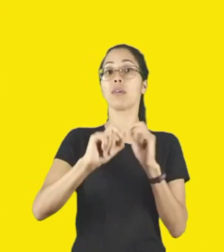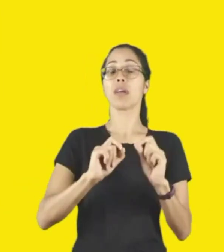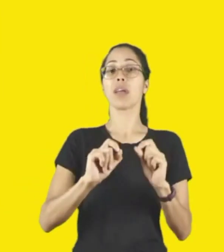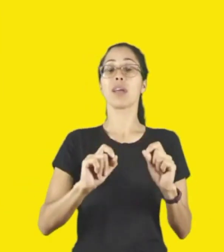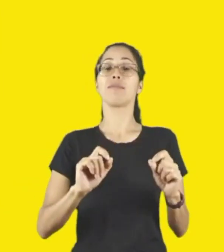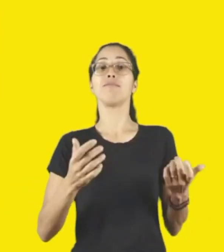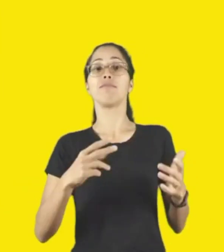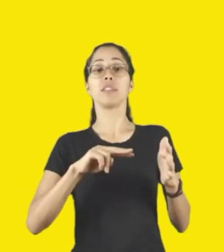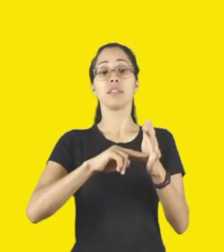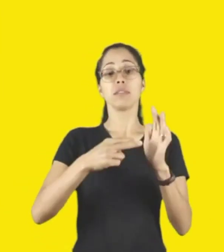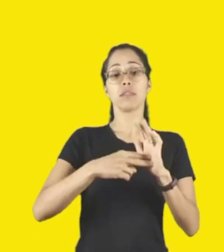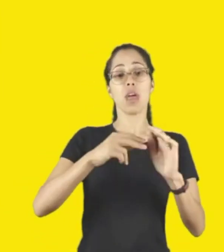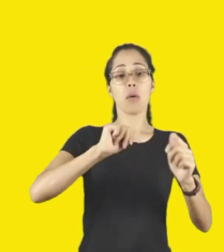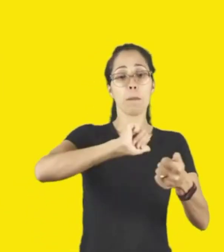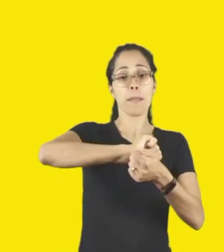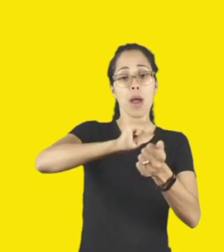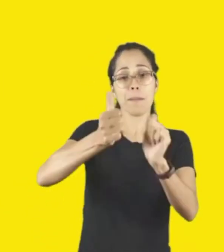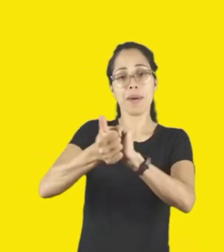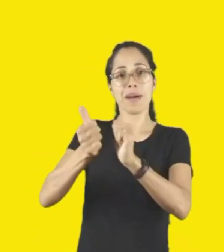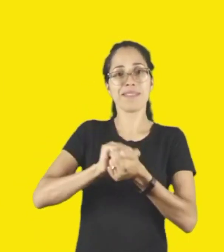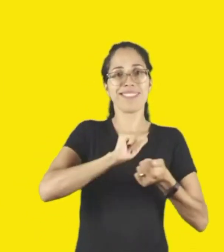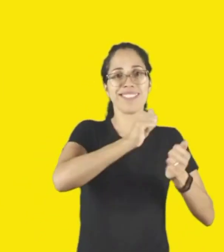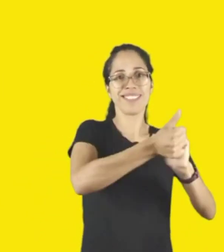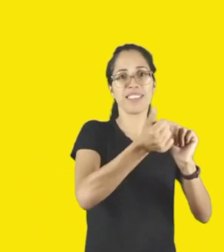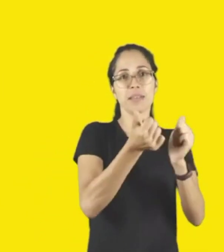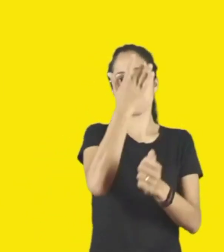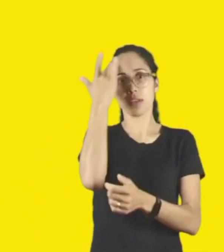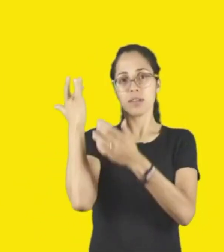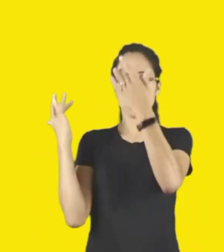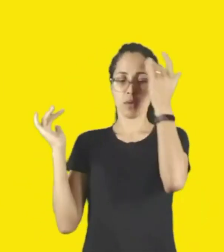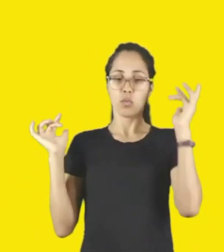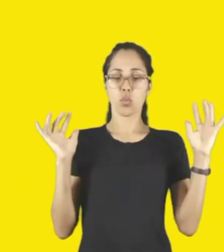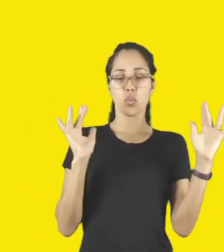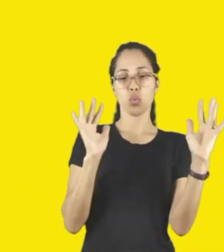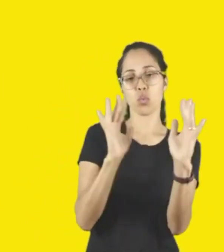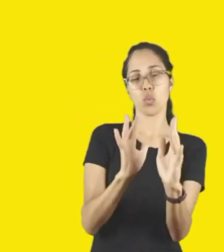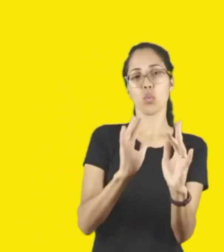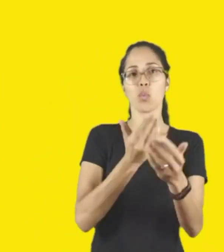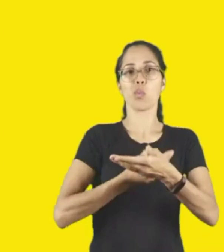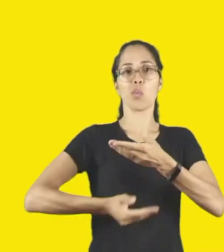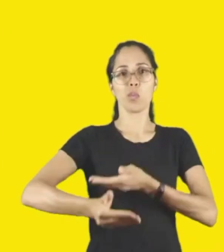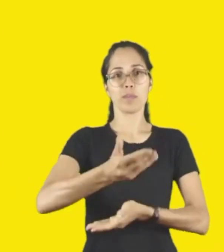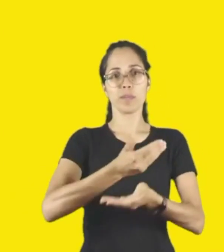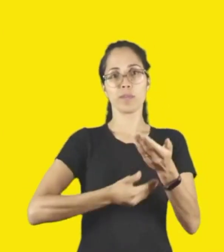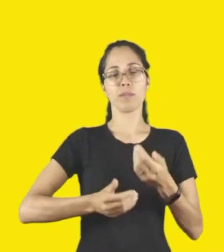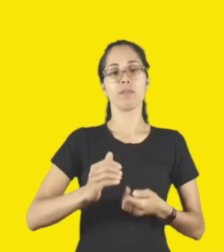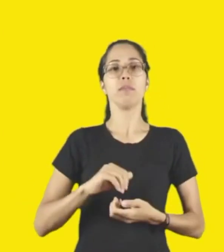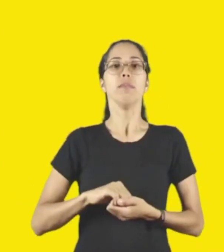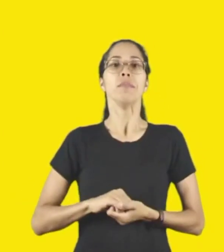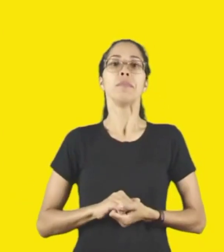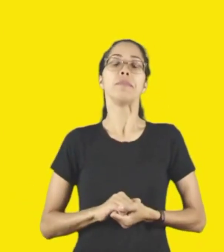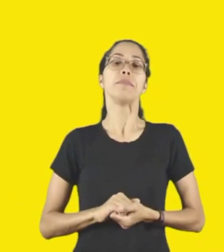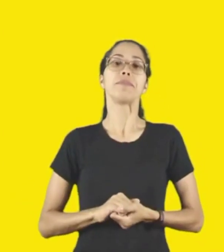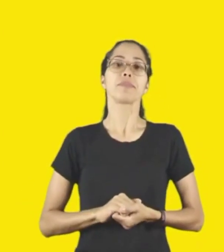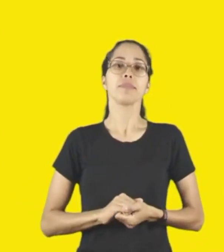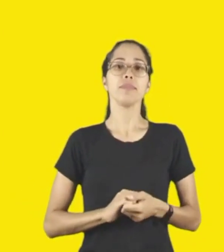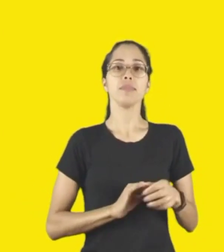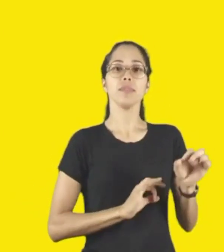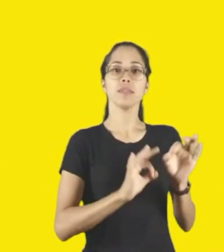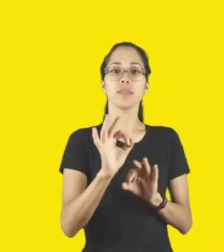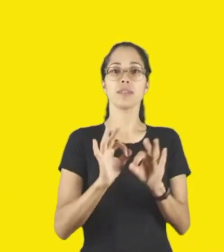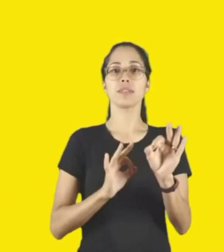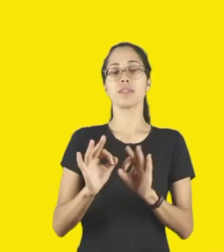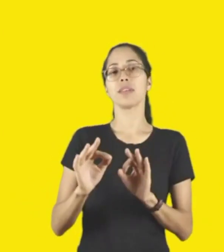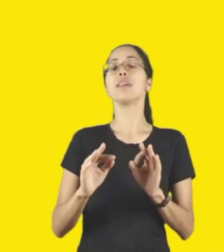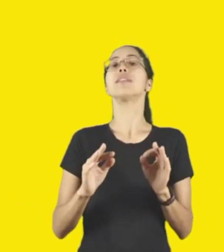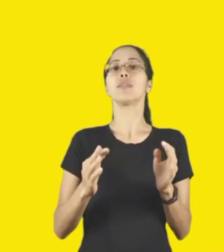relações com esses espaços e com as pessoas que os compõem. Projeto exemplar nesse sentido é o Circuito Sesc de